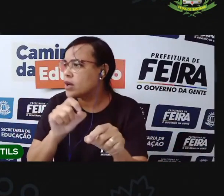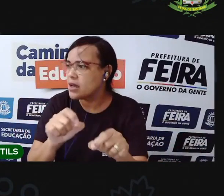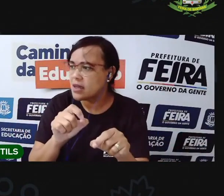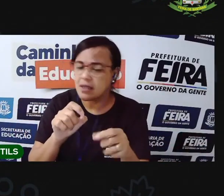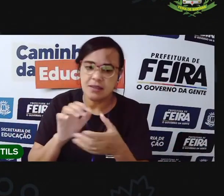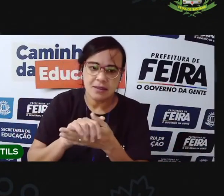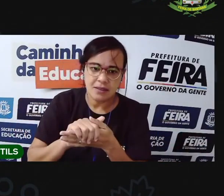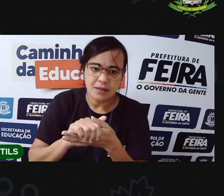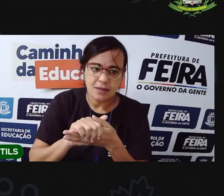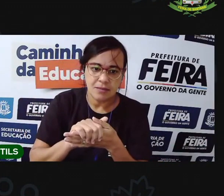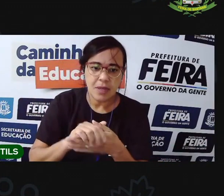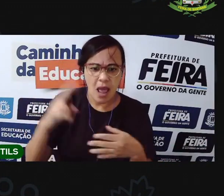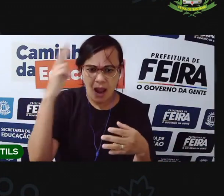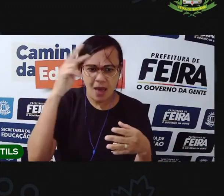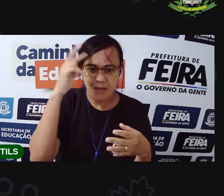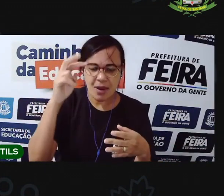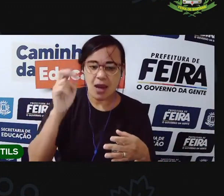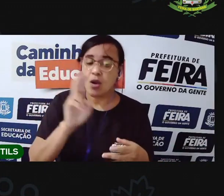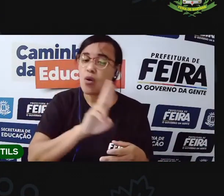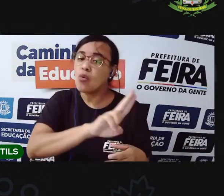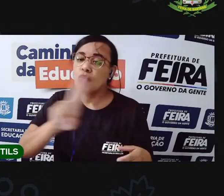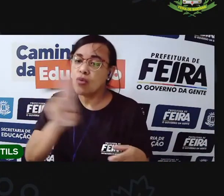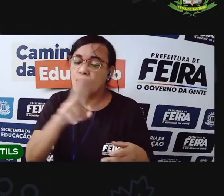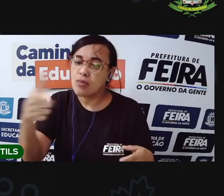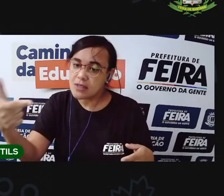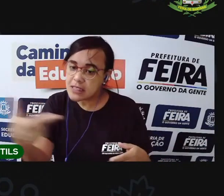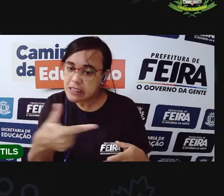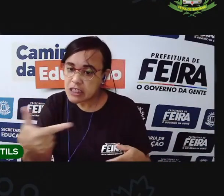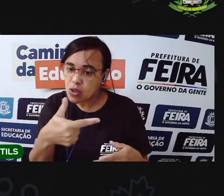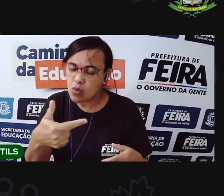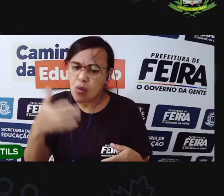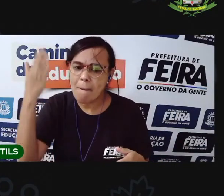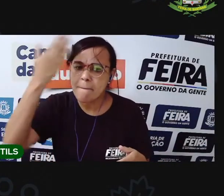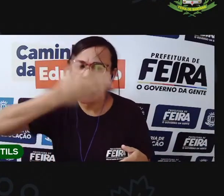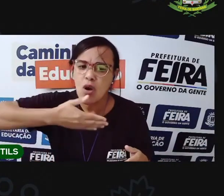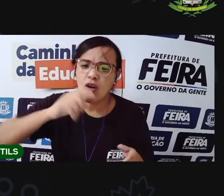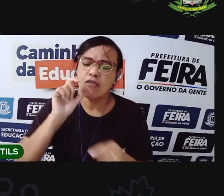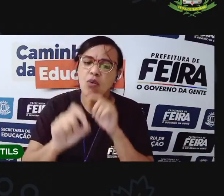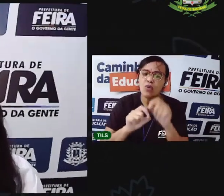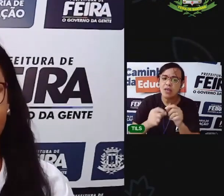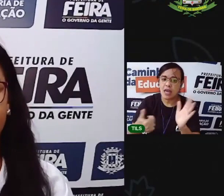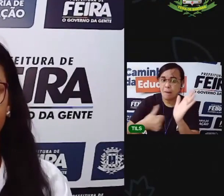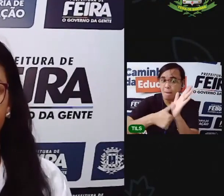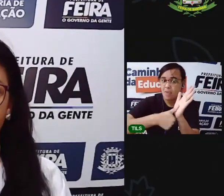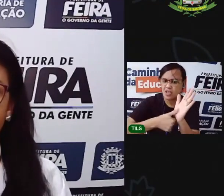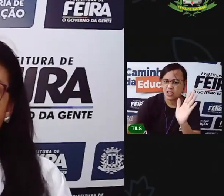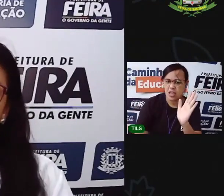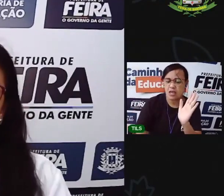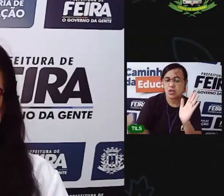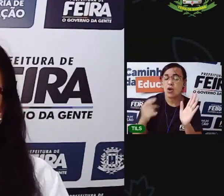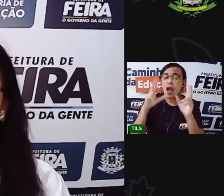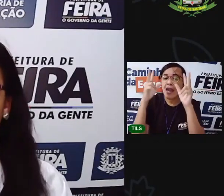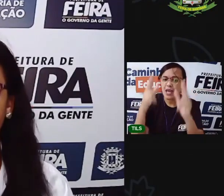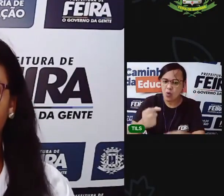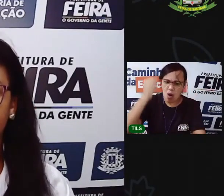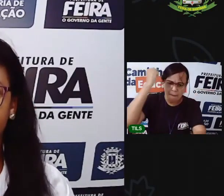o sobrenome representa a identidade das pessoas e serve para identificar, diferenciar